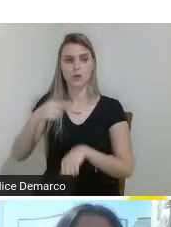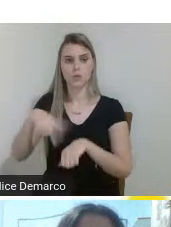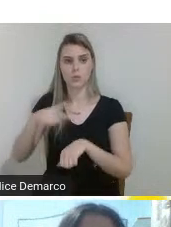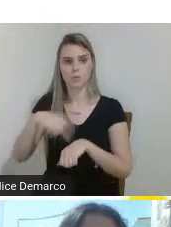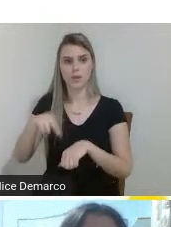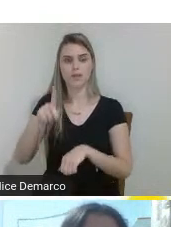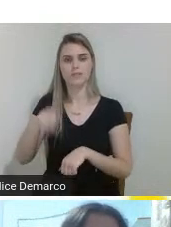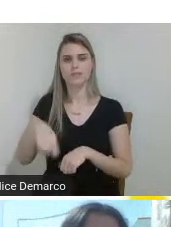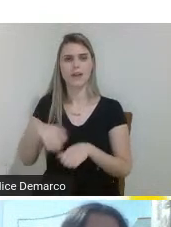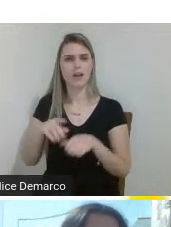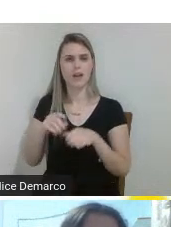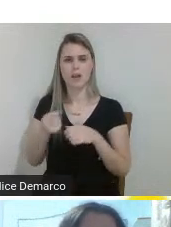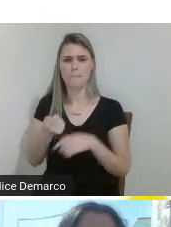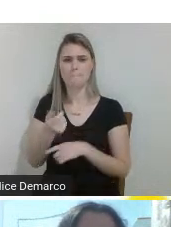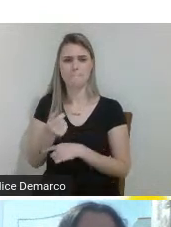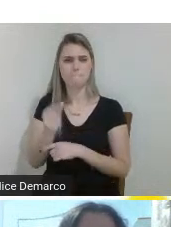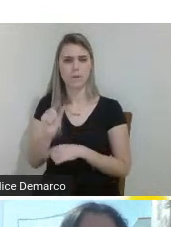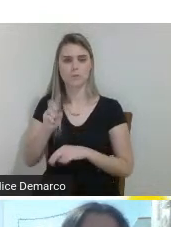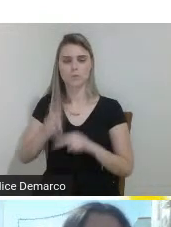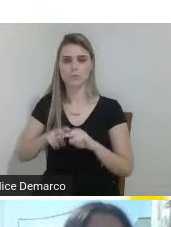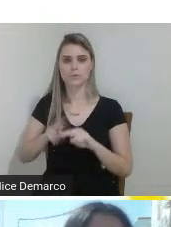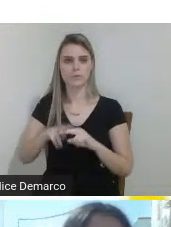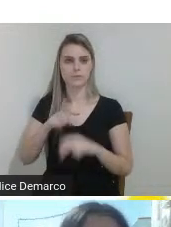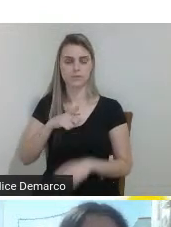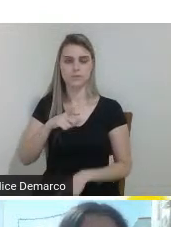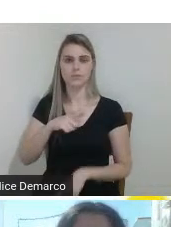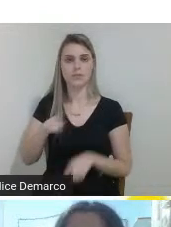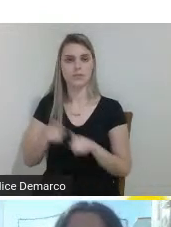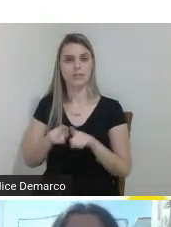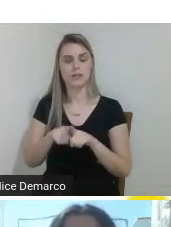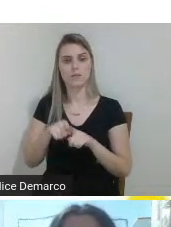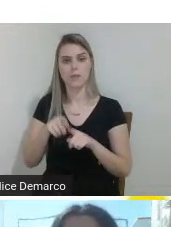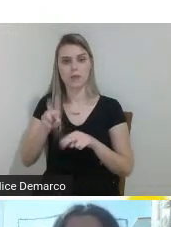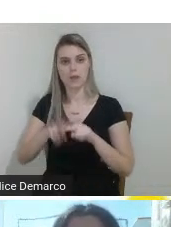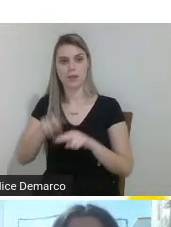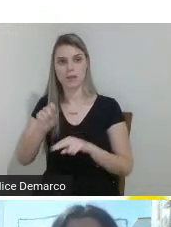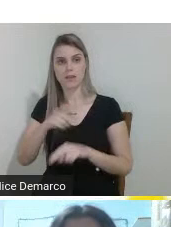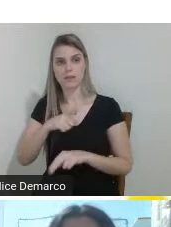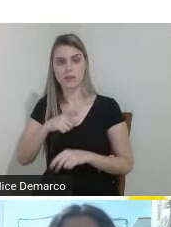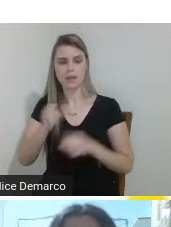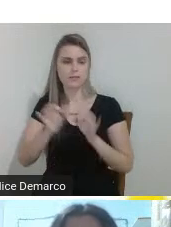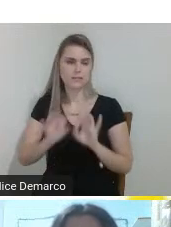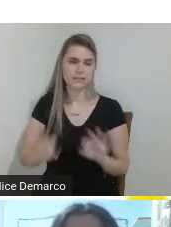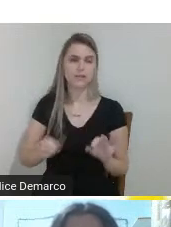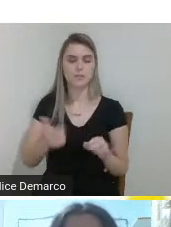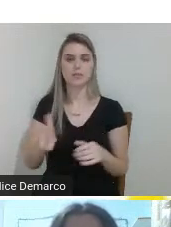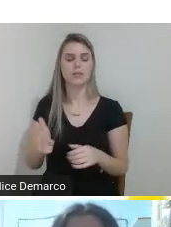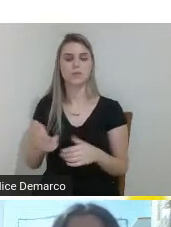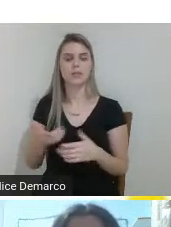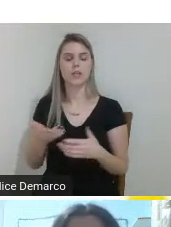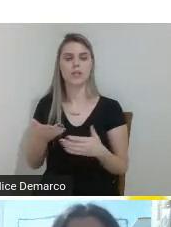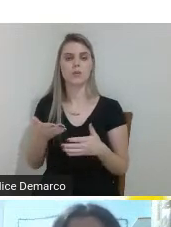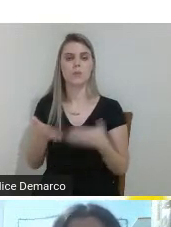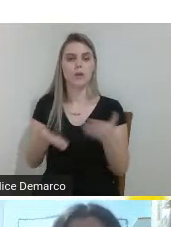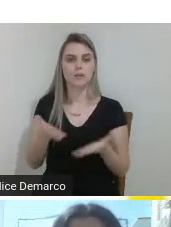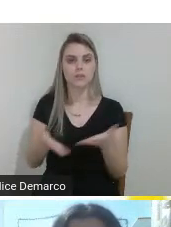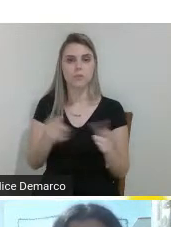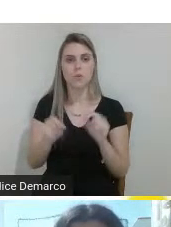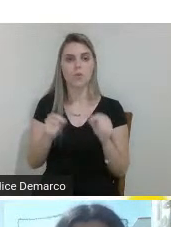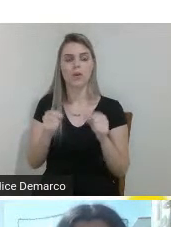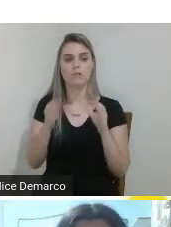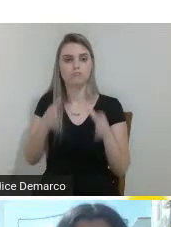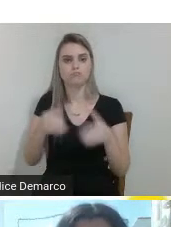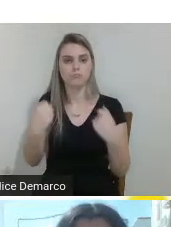escassa a quantidade de cadeiras e também as que tem são muito simples e não atendem a todas as especificações